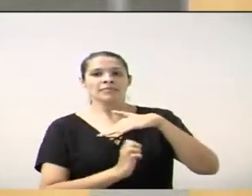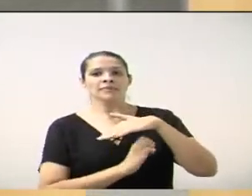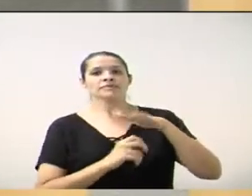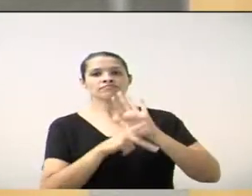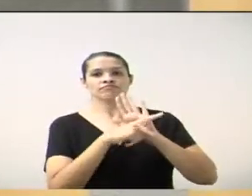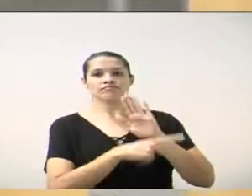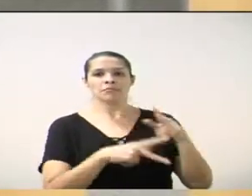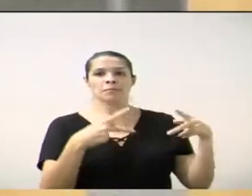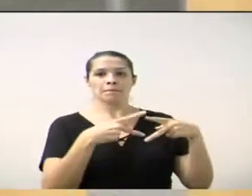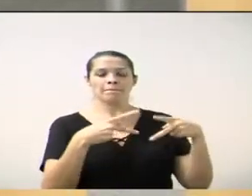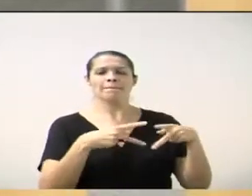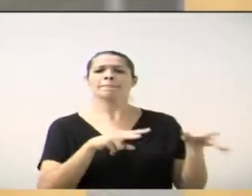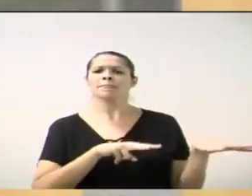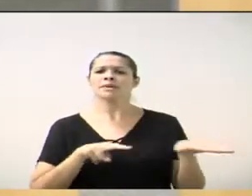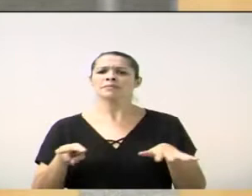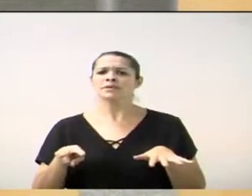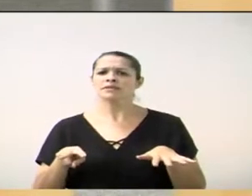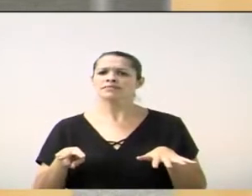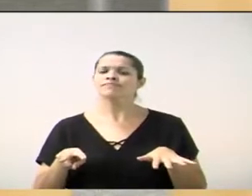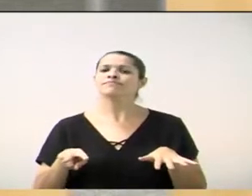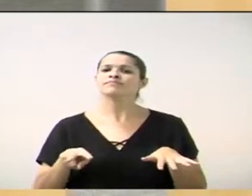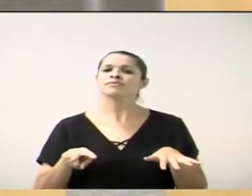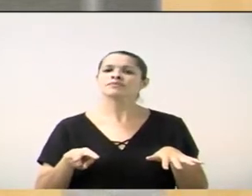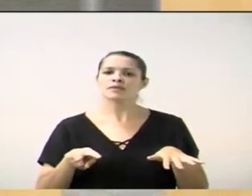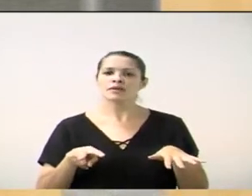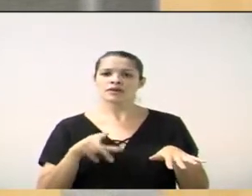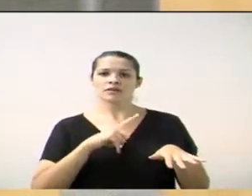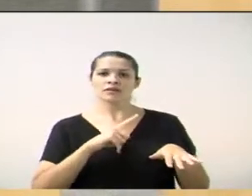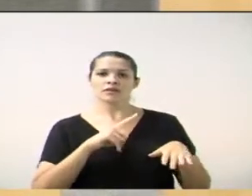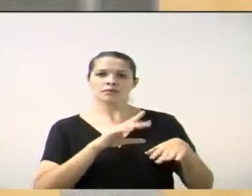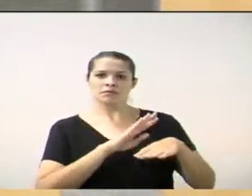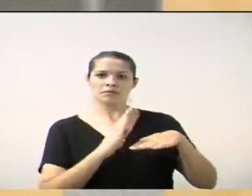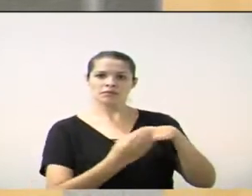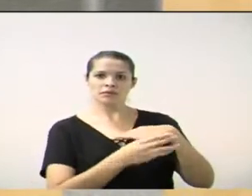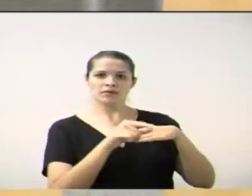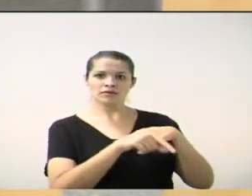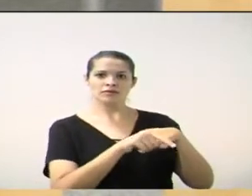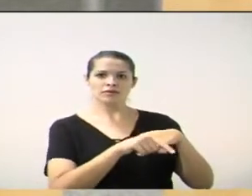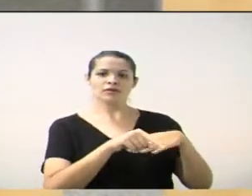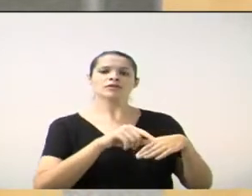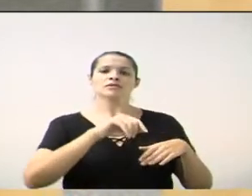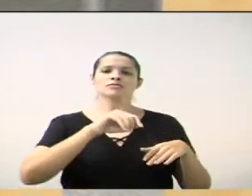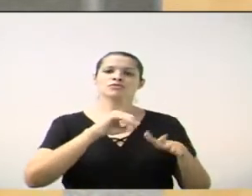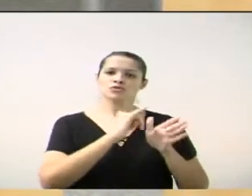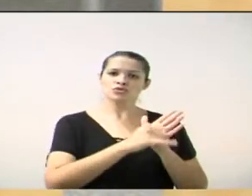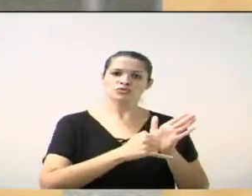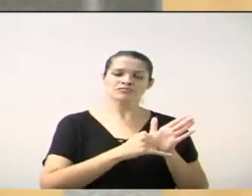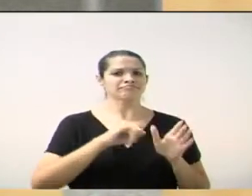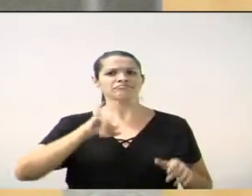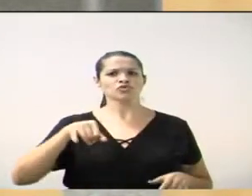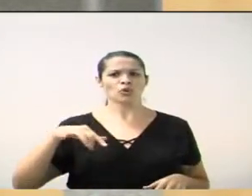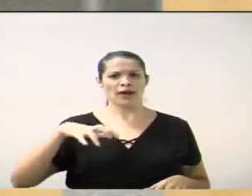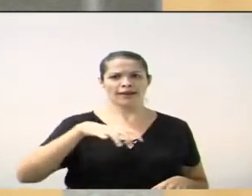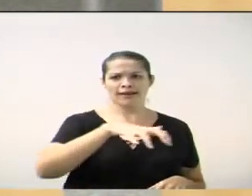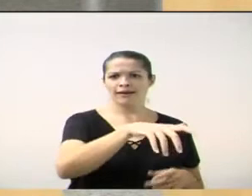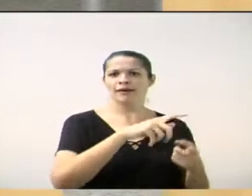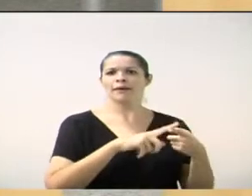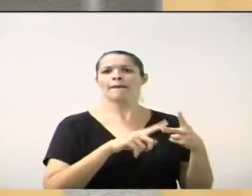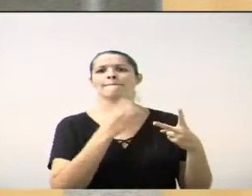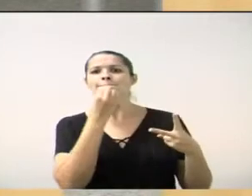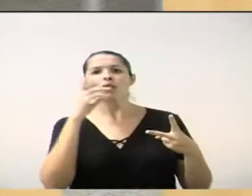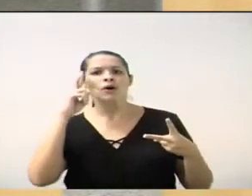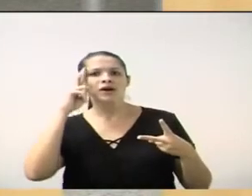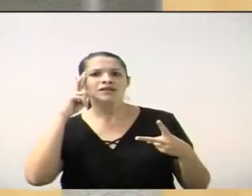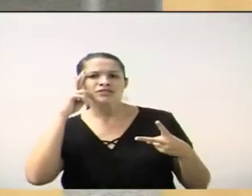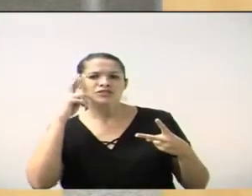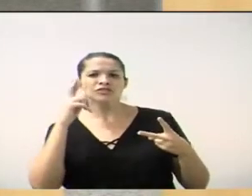a região do Parque da Represa, a região do João Aranha, Bom Retiro, nós tivemos muita